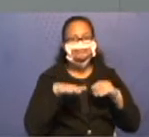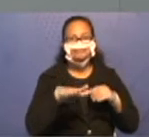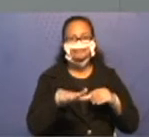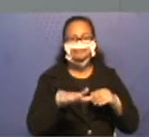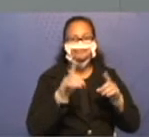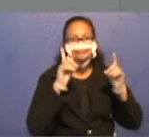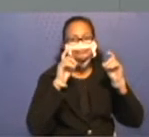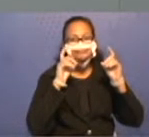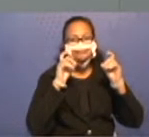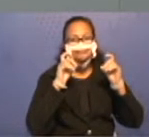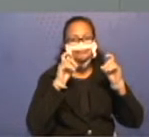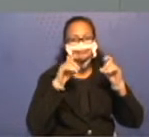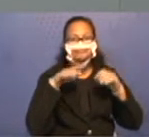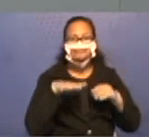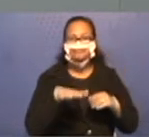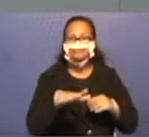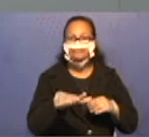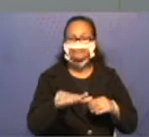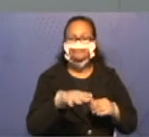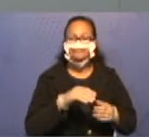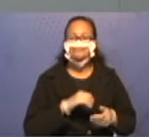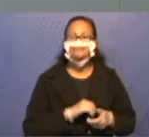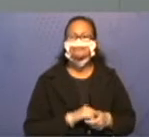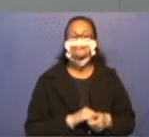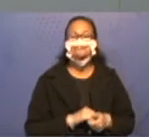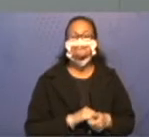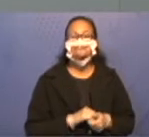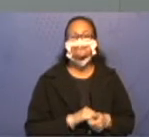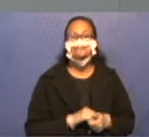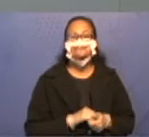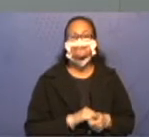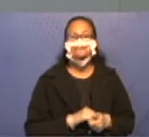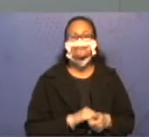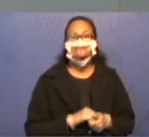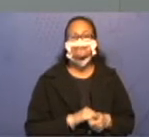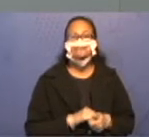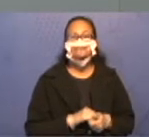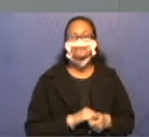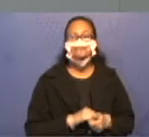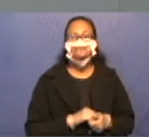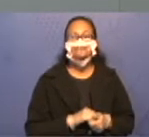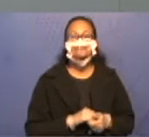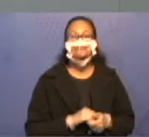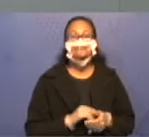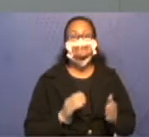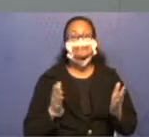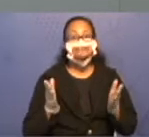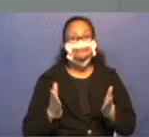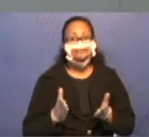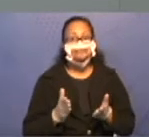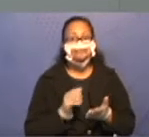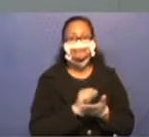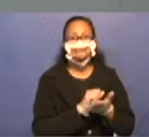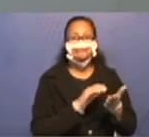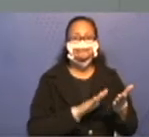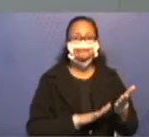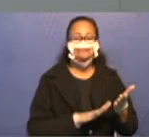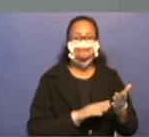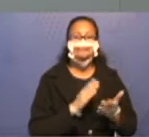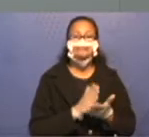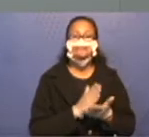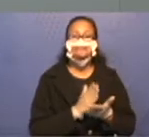que estamos esperando a atividade de vocês. Vamos passar agora para a atividade